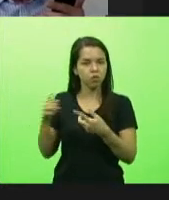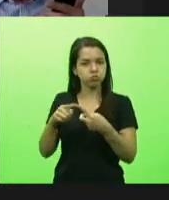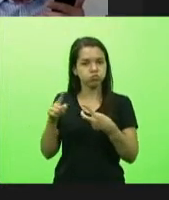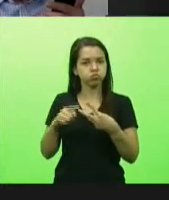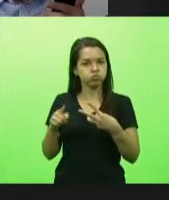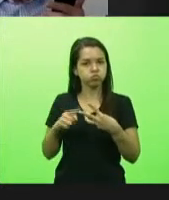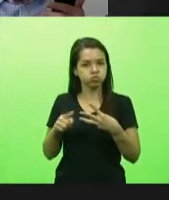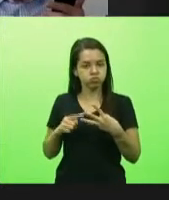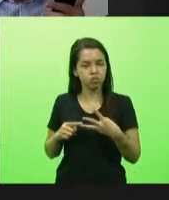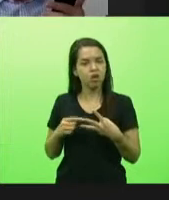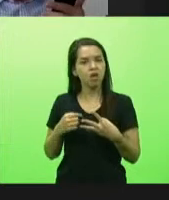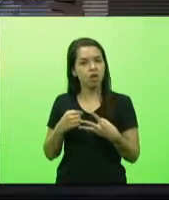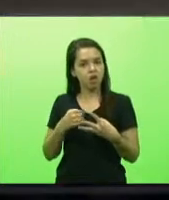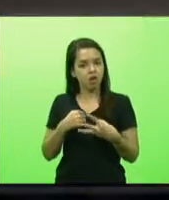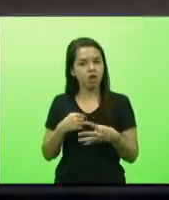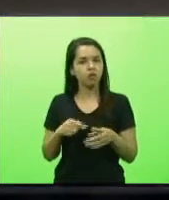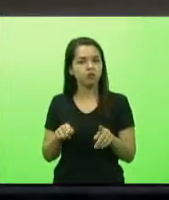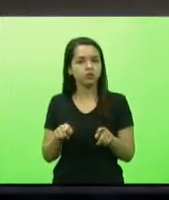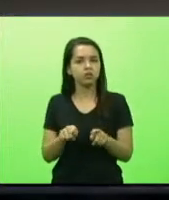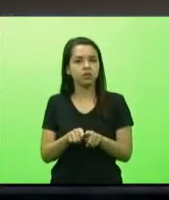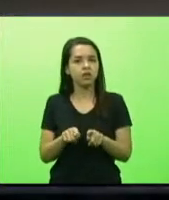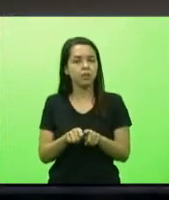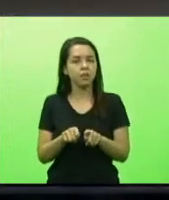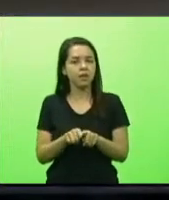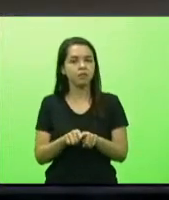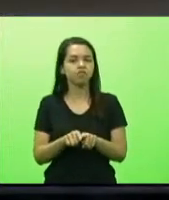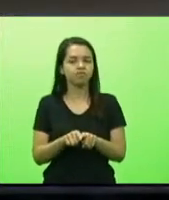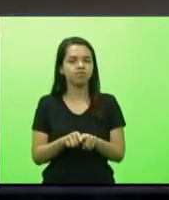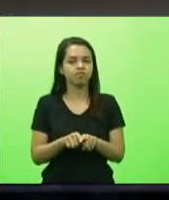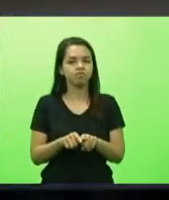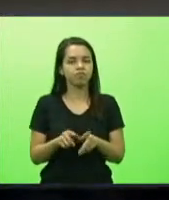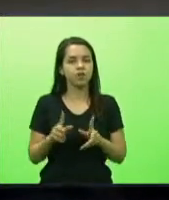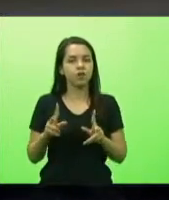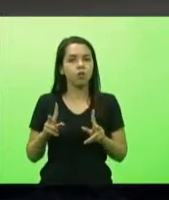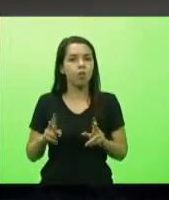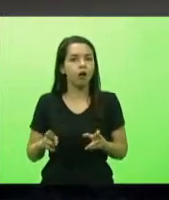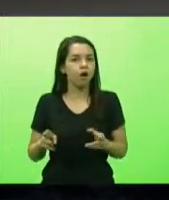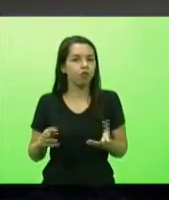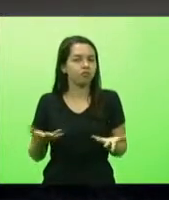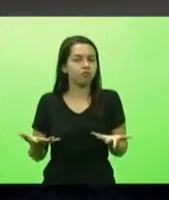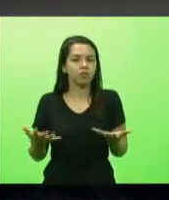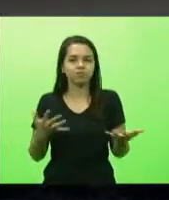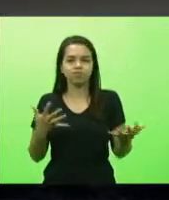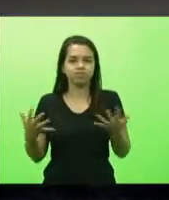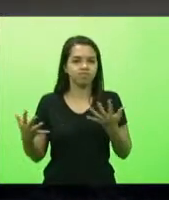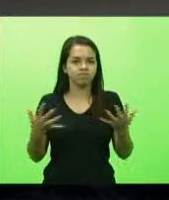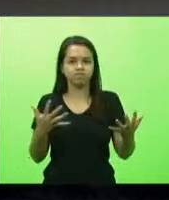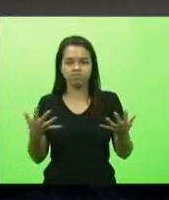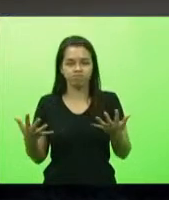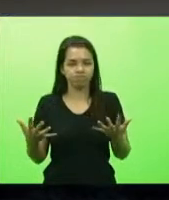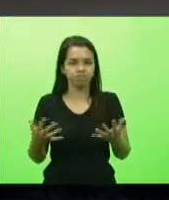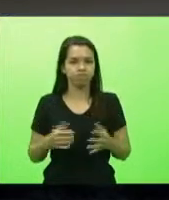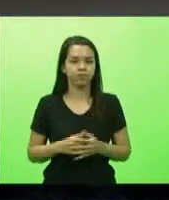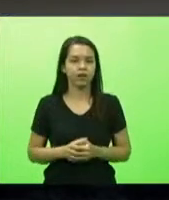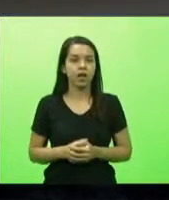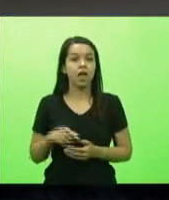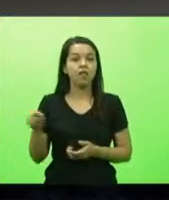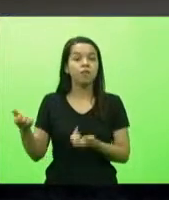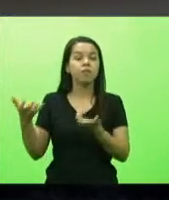também na mesma condição de sem saber o que fazer ele disse o cada vidrinho